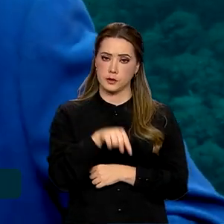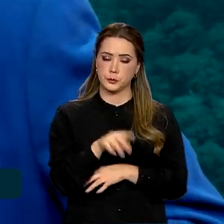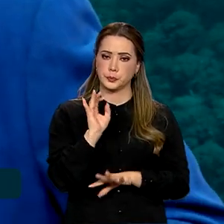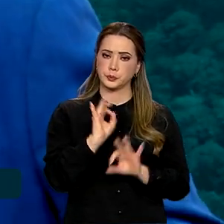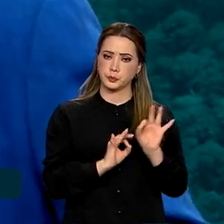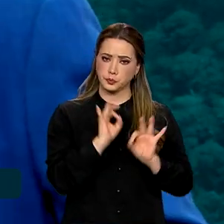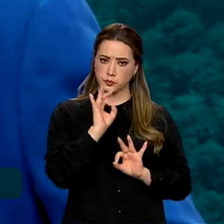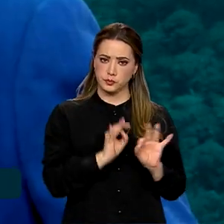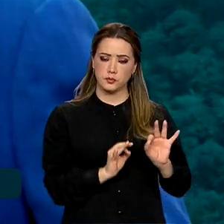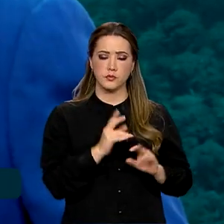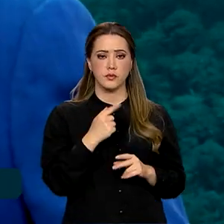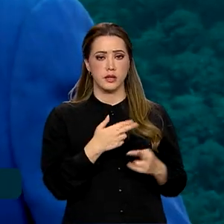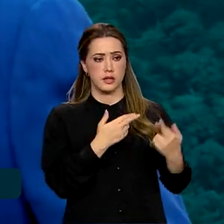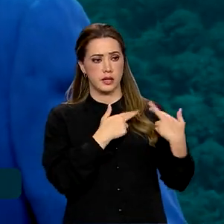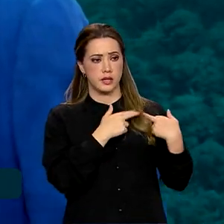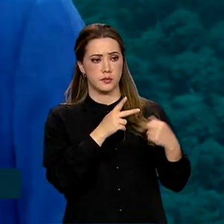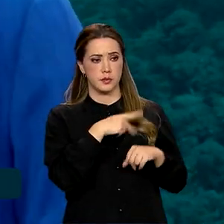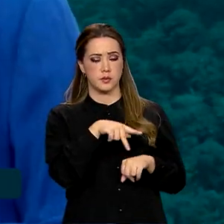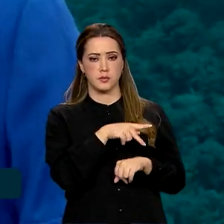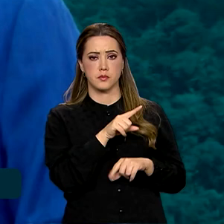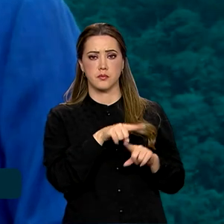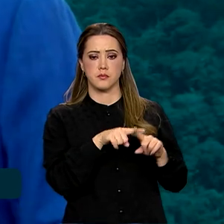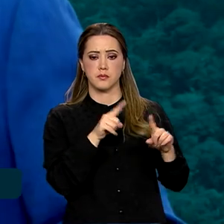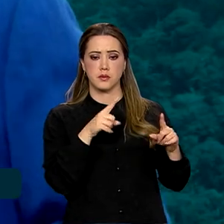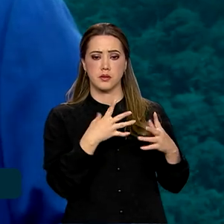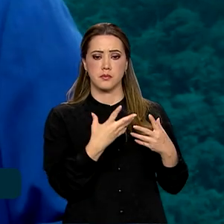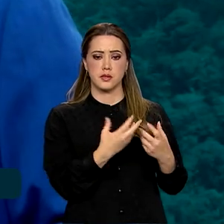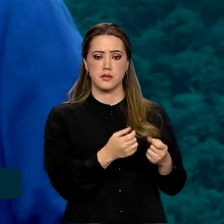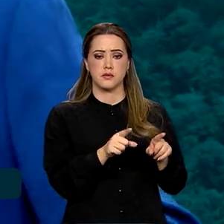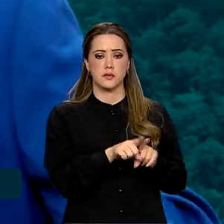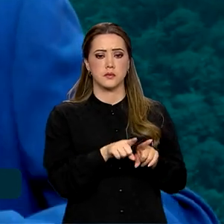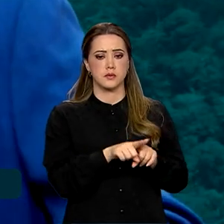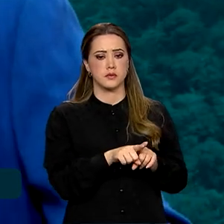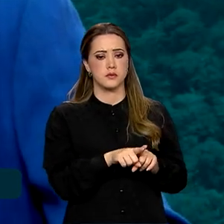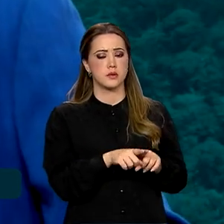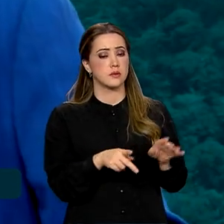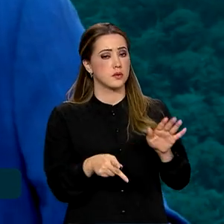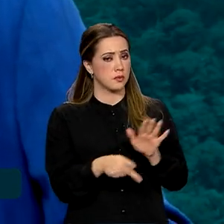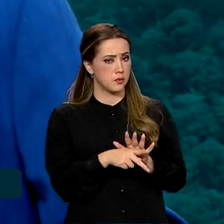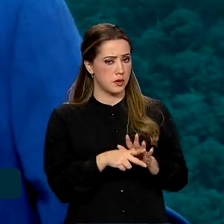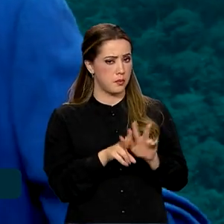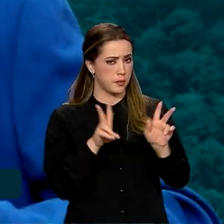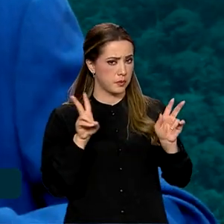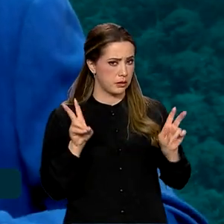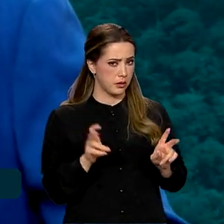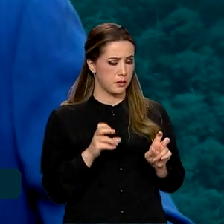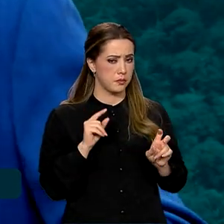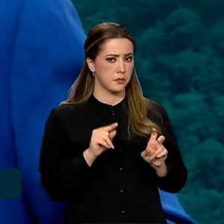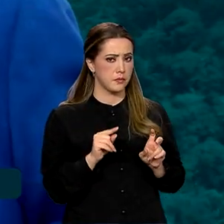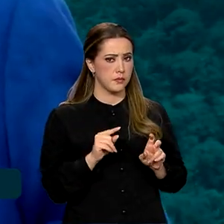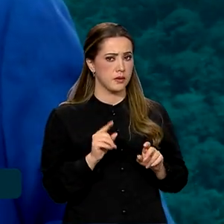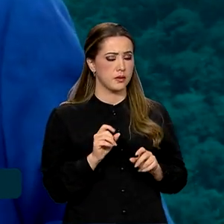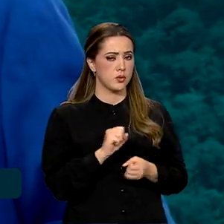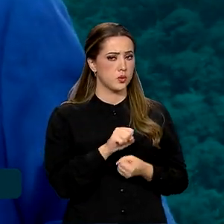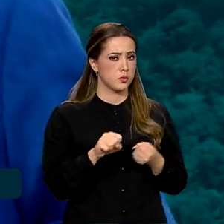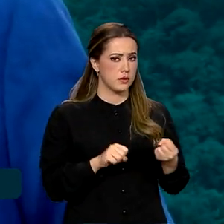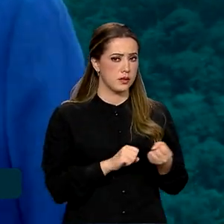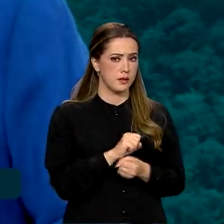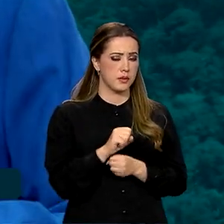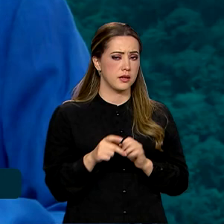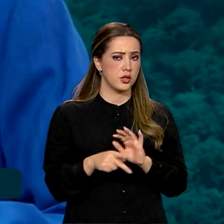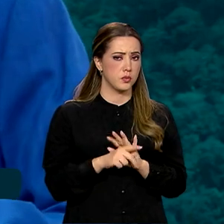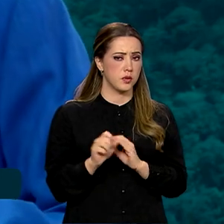plano que é responsabilidade do país, mas vamos ter também, na parte que diz respeito à sustentabilidade